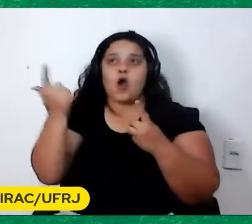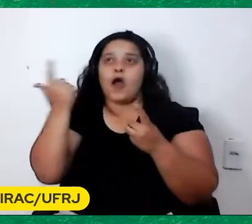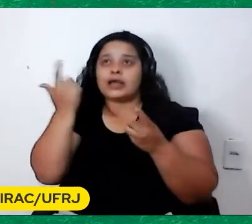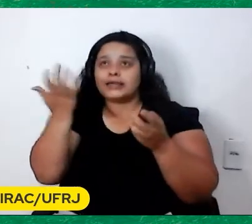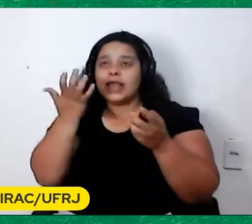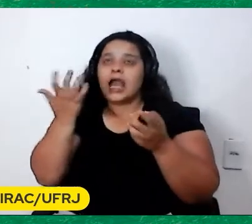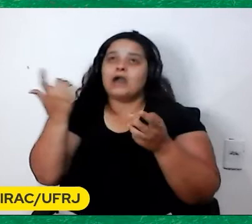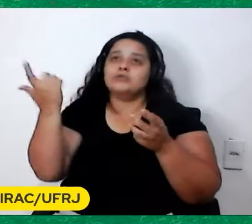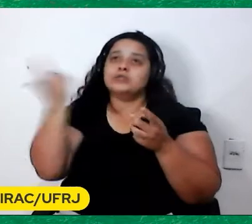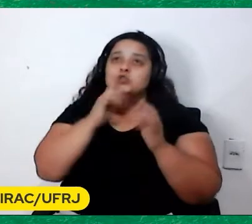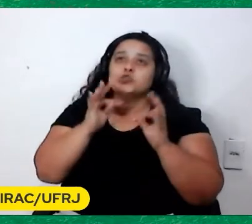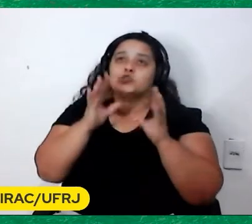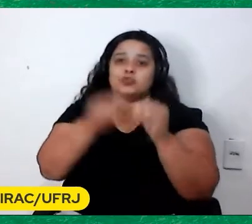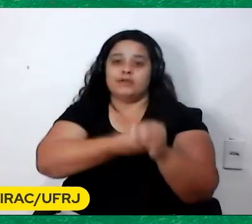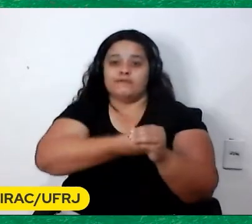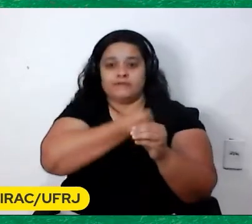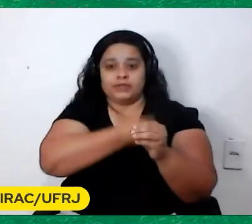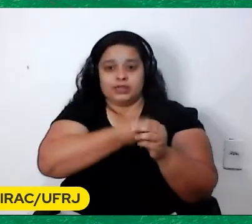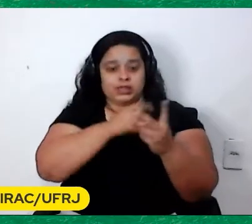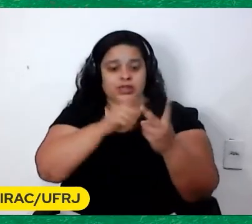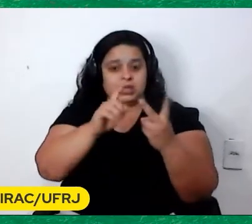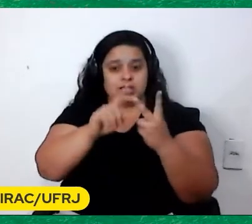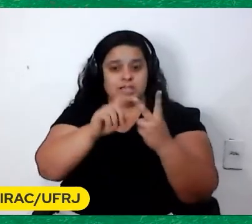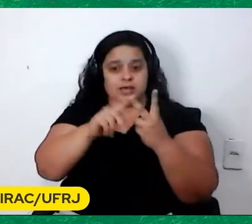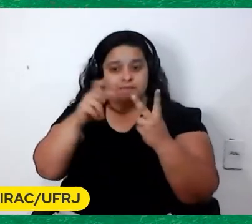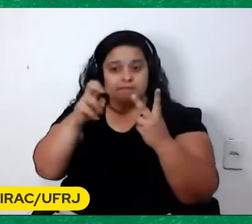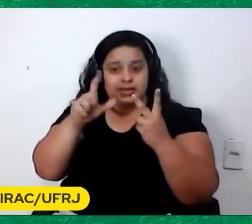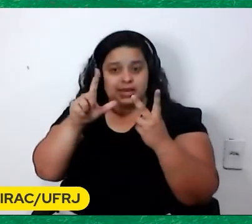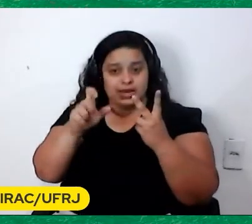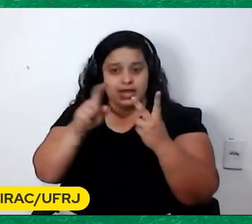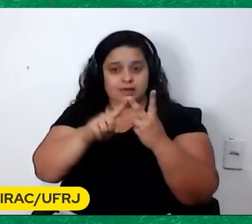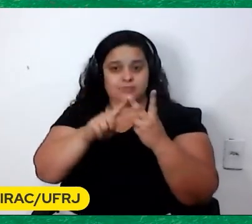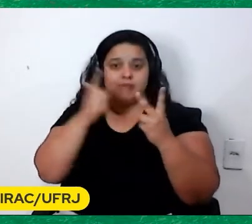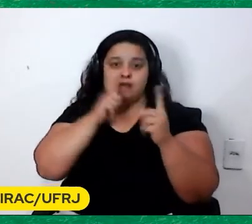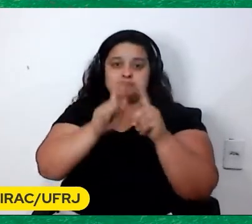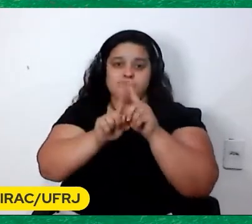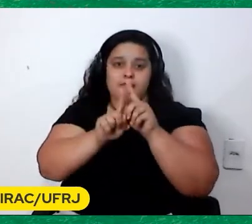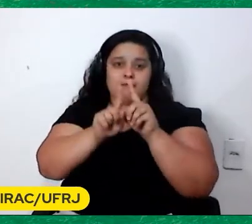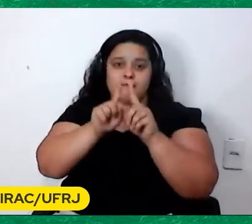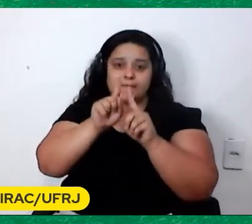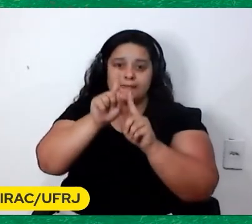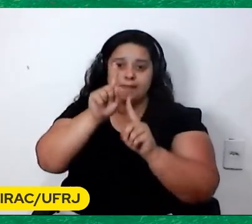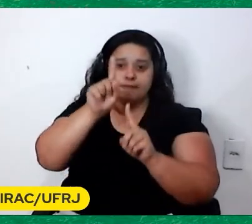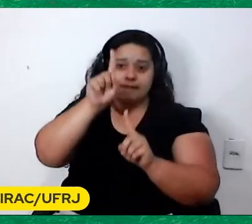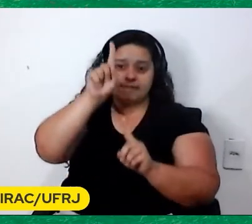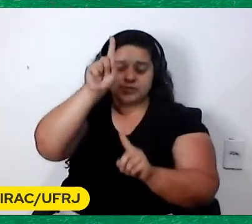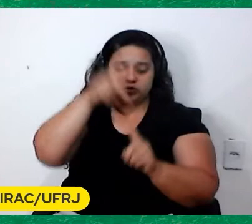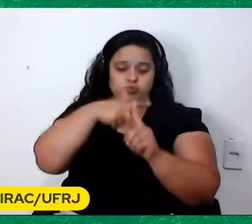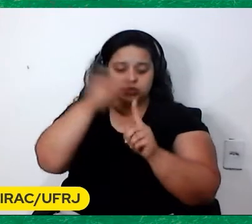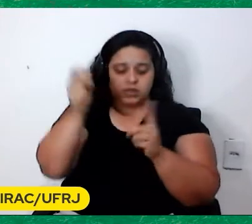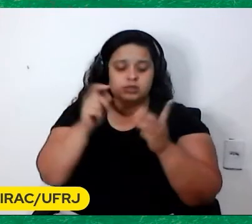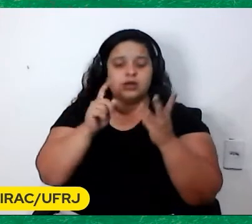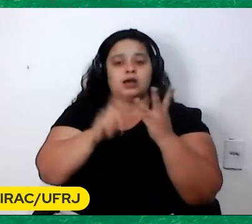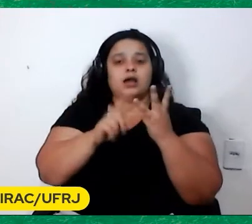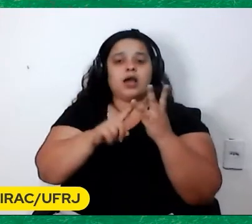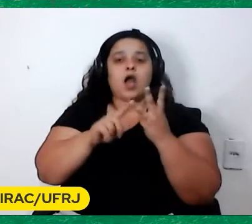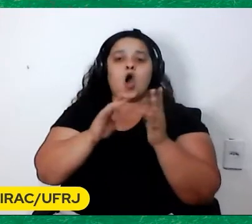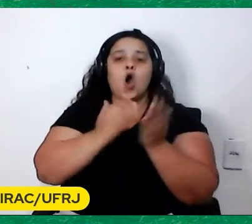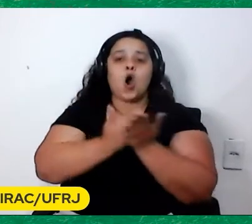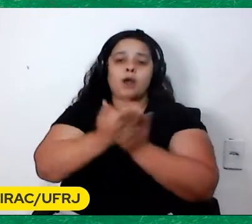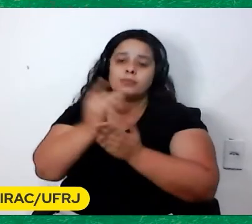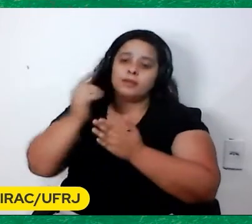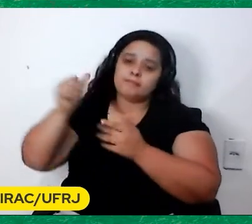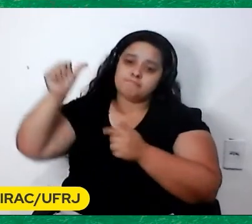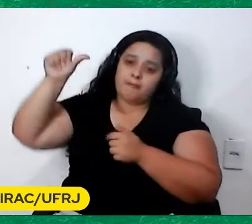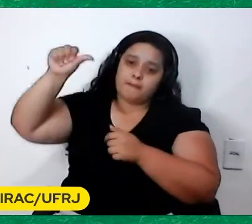Com o futebol O ídolo que está em pleno sucesso E o outro que está decaindo Em uma cidadezinha do